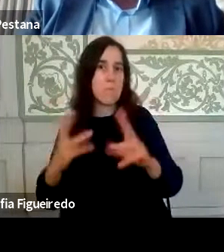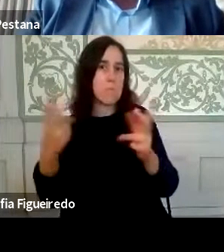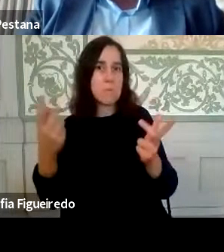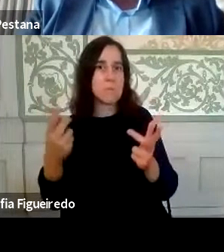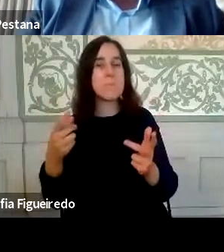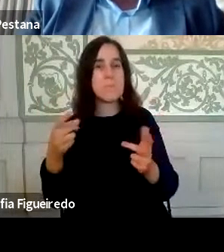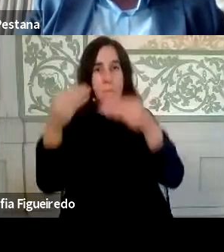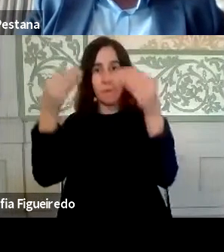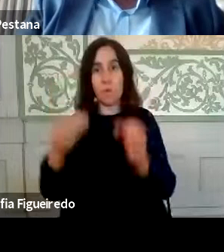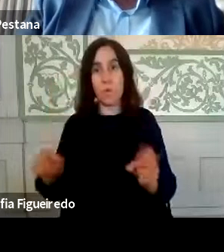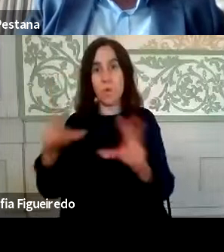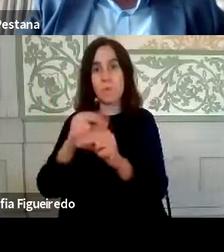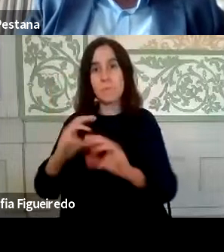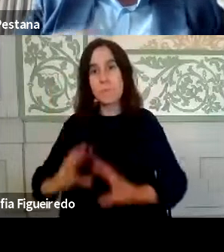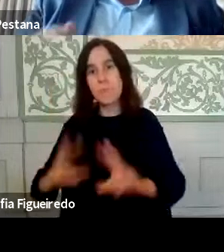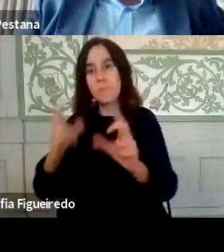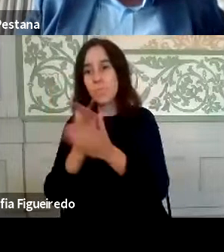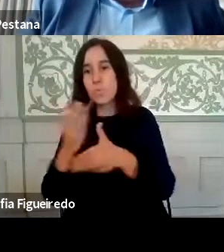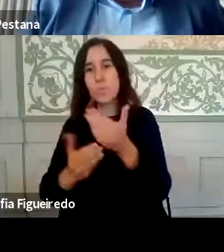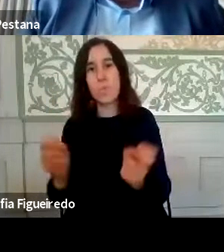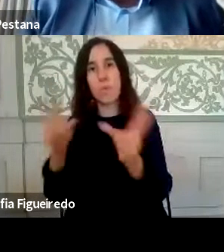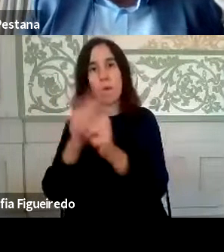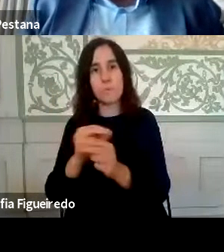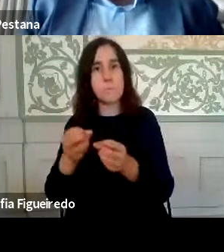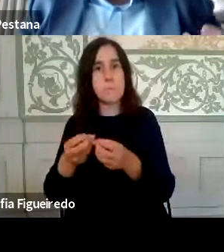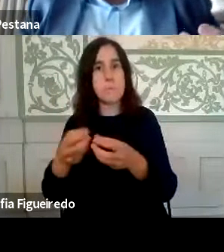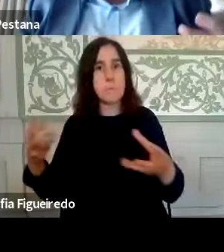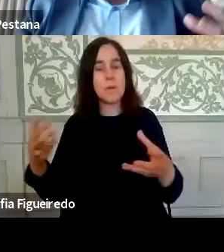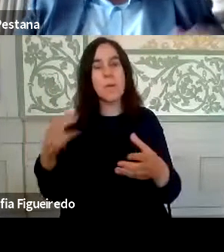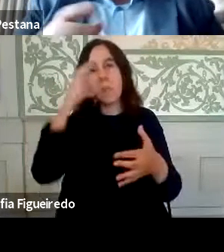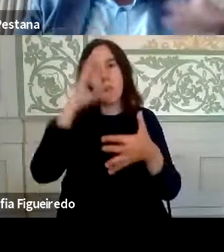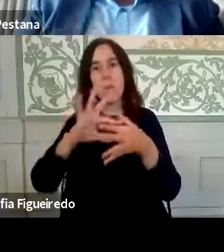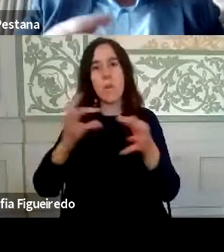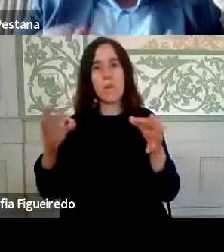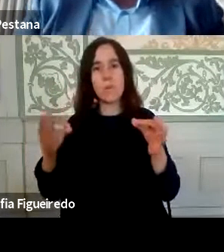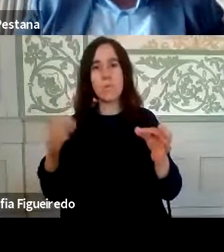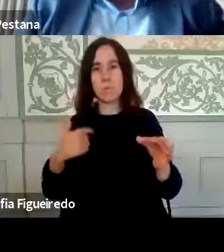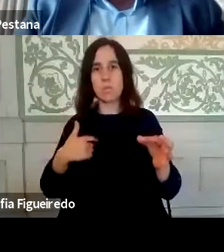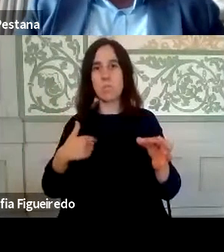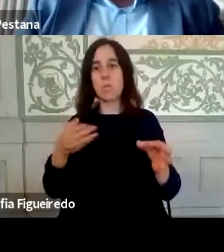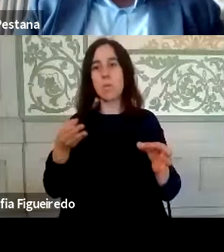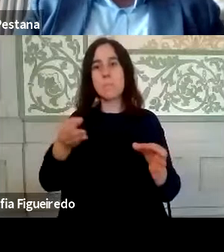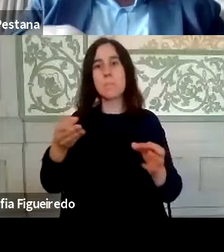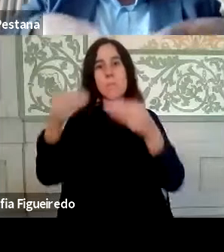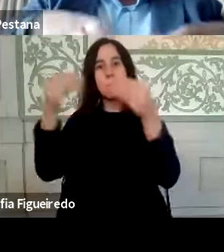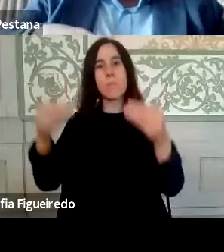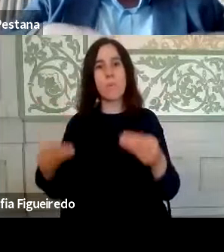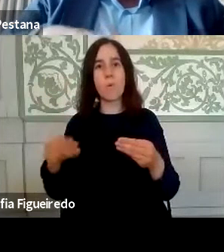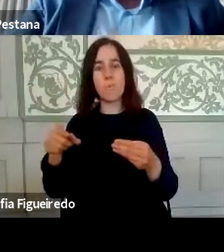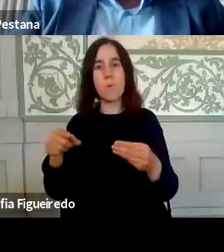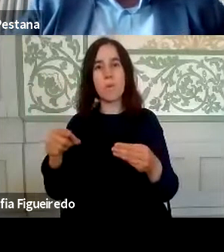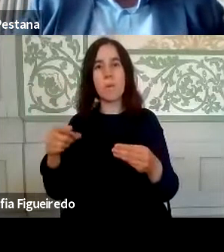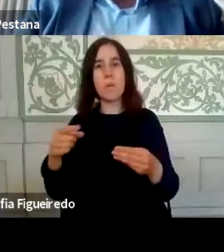em desenvolver novas plataformas, novos processos, cada vez mais com uma lógica de que o utilizador da plataforma e do processo não esteja